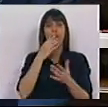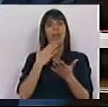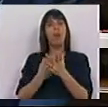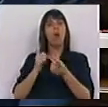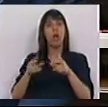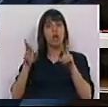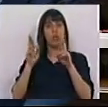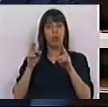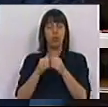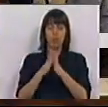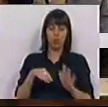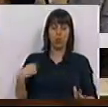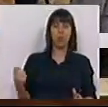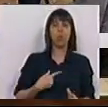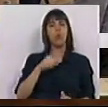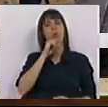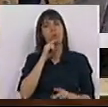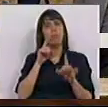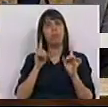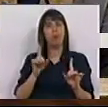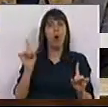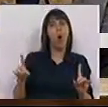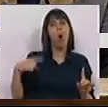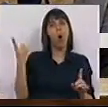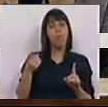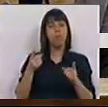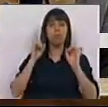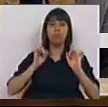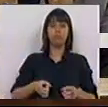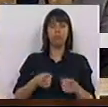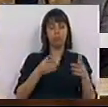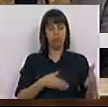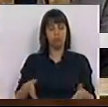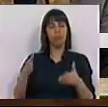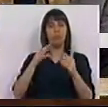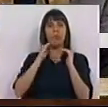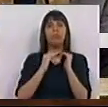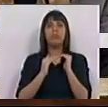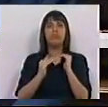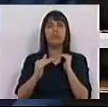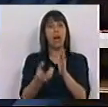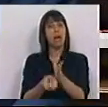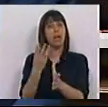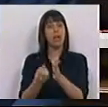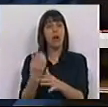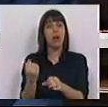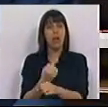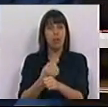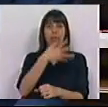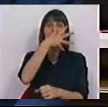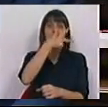expectativa entre todos nós, que provavelmente poderíamos estar a entrar numa trajetória sustentável de criação de emprego.